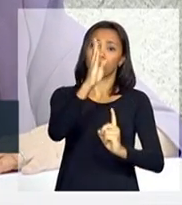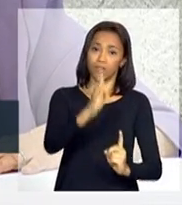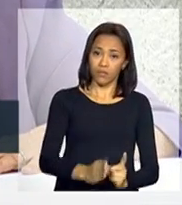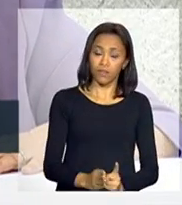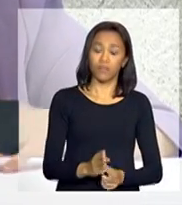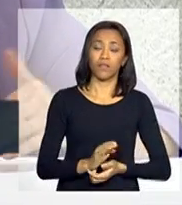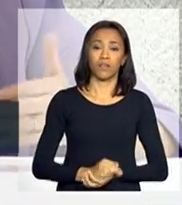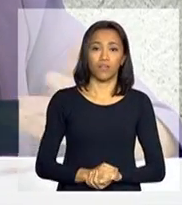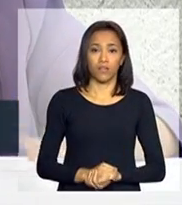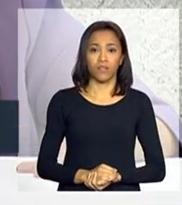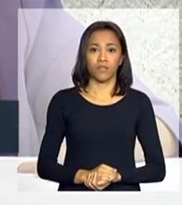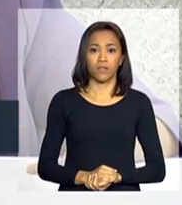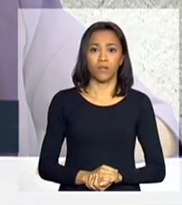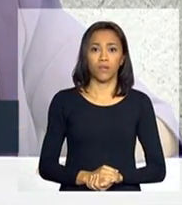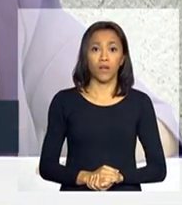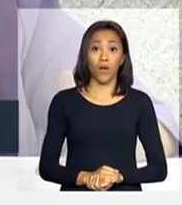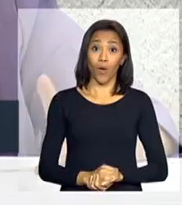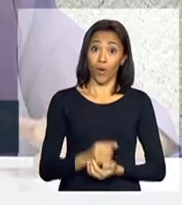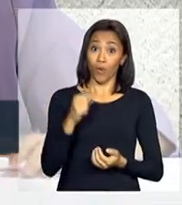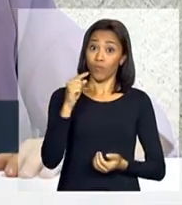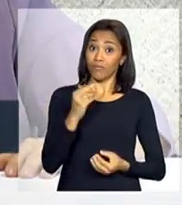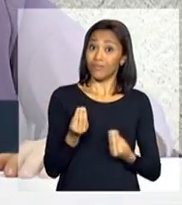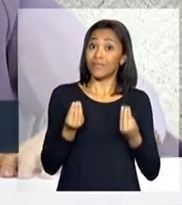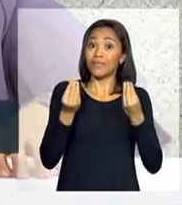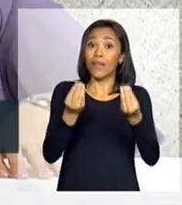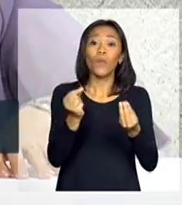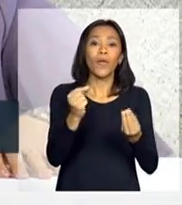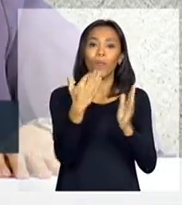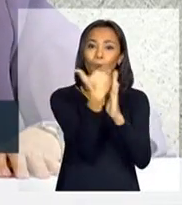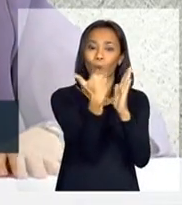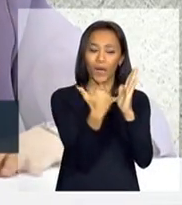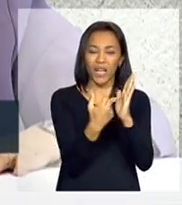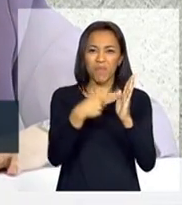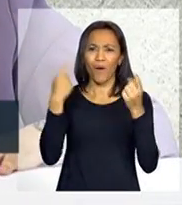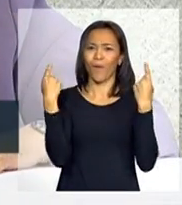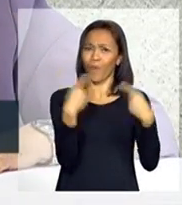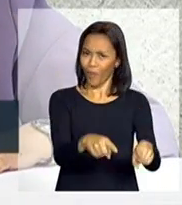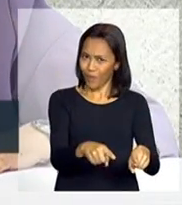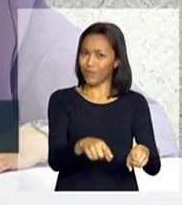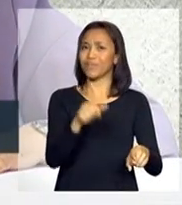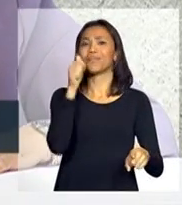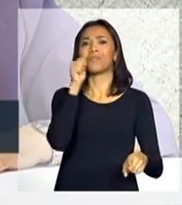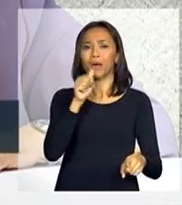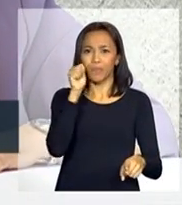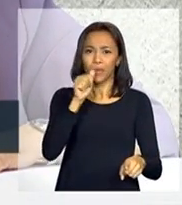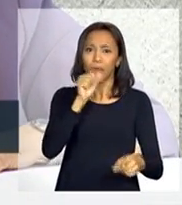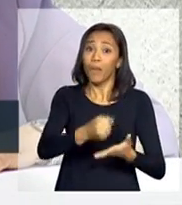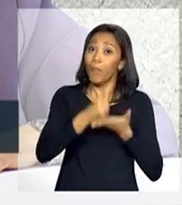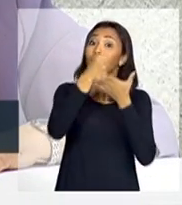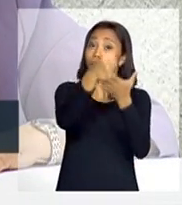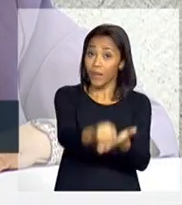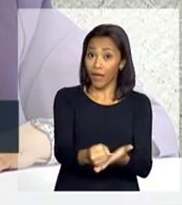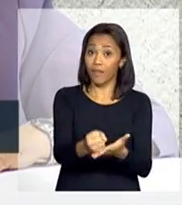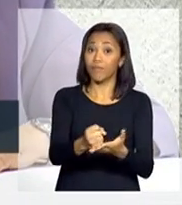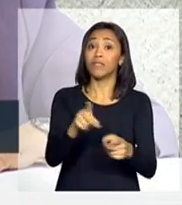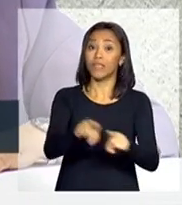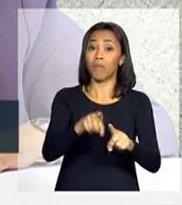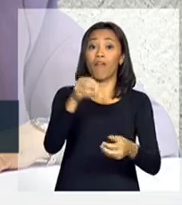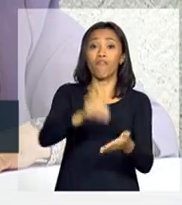vultuoso programa de combate à violência contra a mulher e à impunidade.